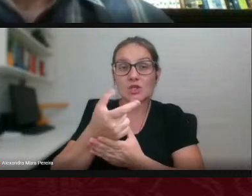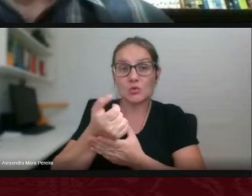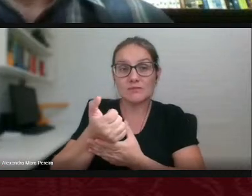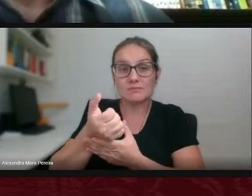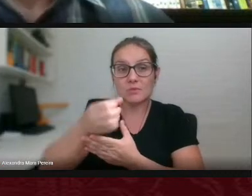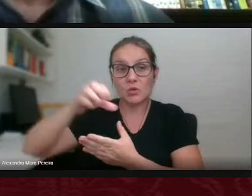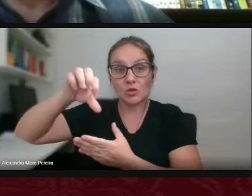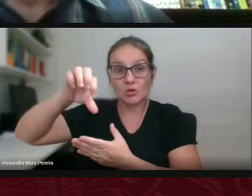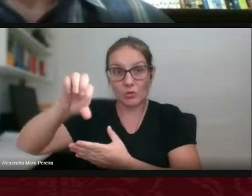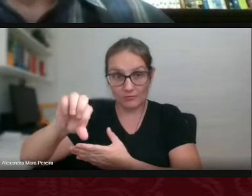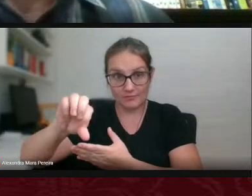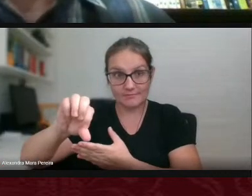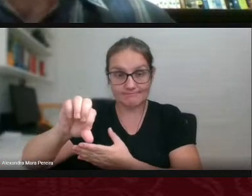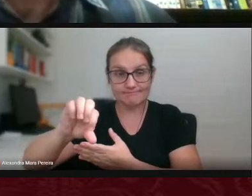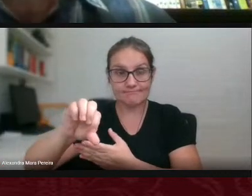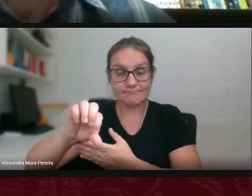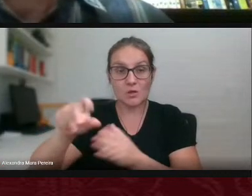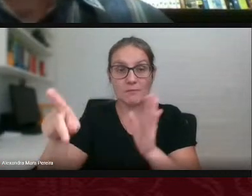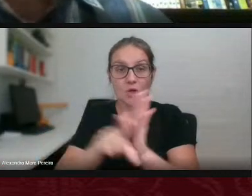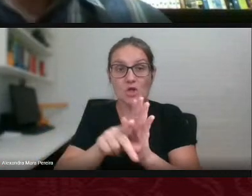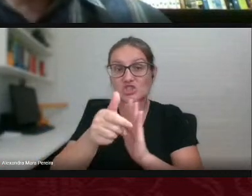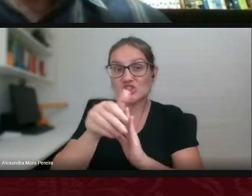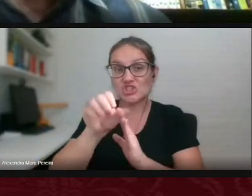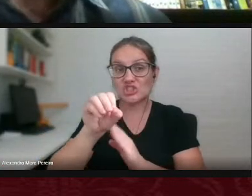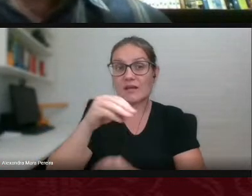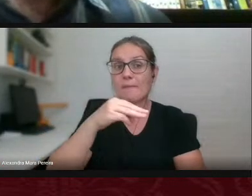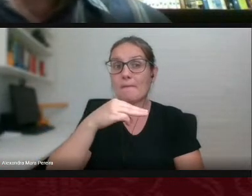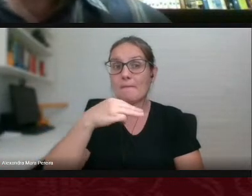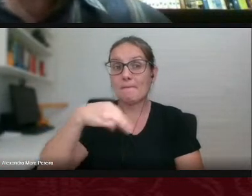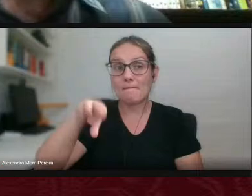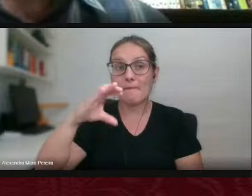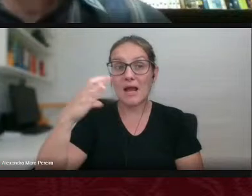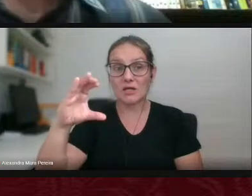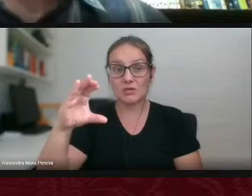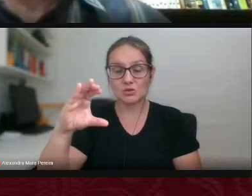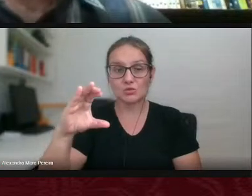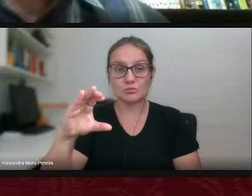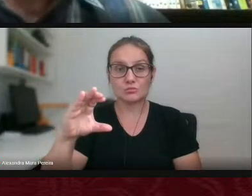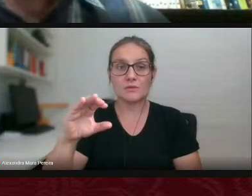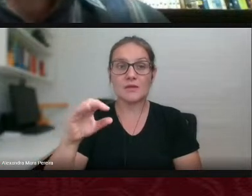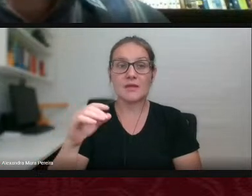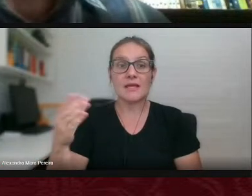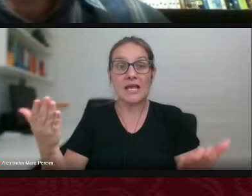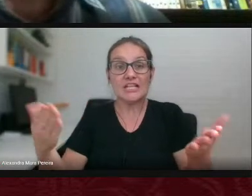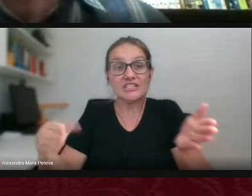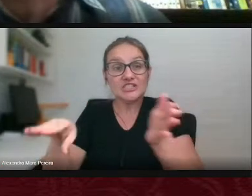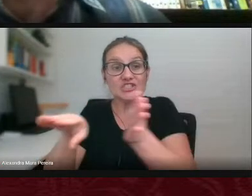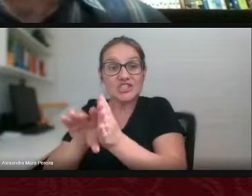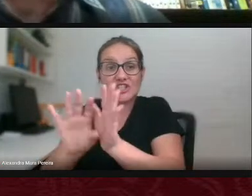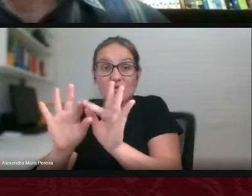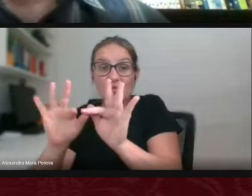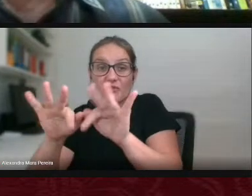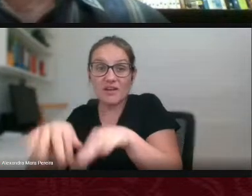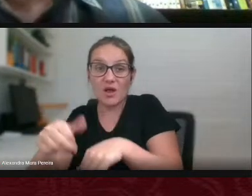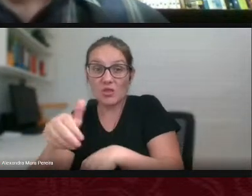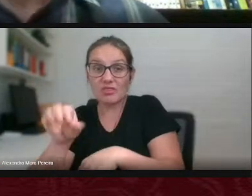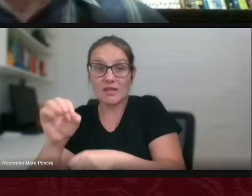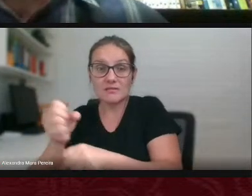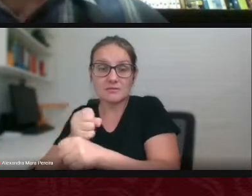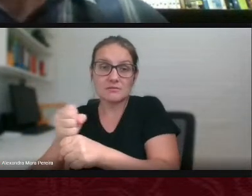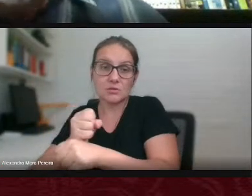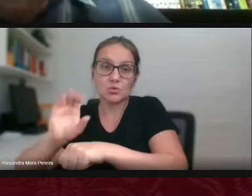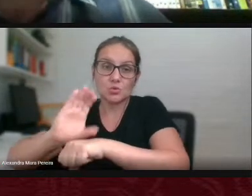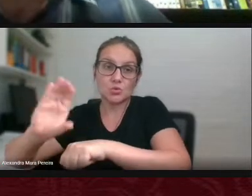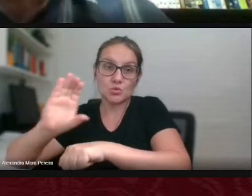mais especificamente no dia 10 de março estamos chegando aqui na semana comemorativa dos 10 anos do curso de Educação Física